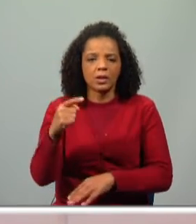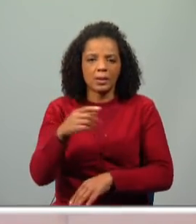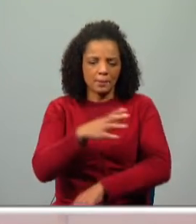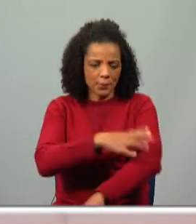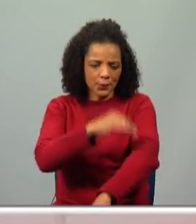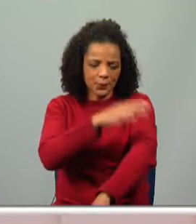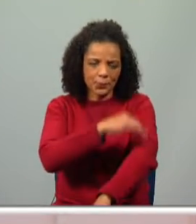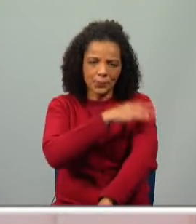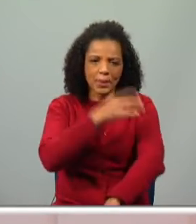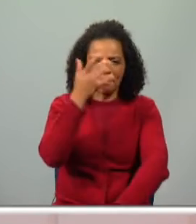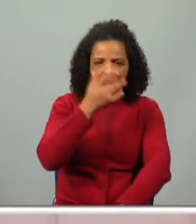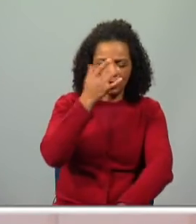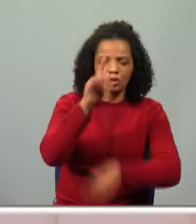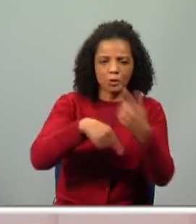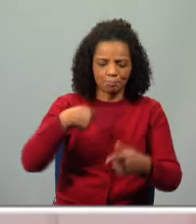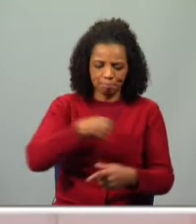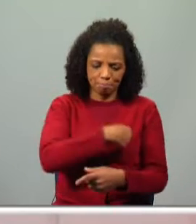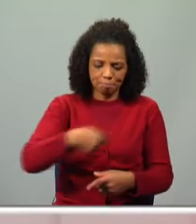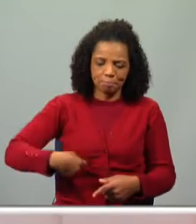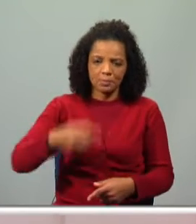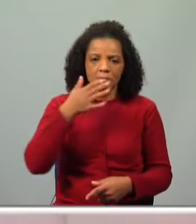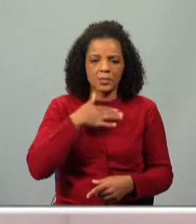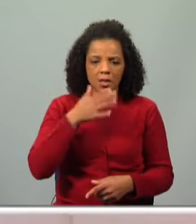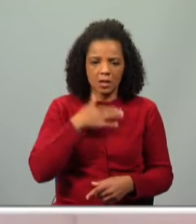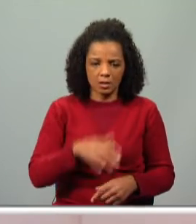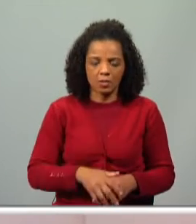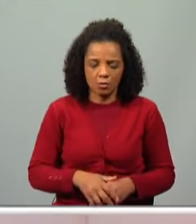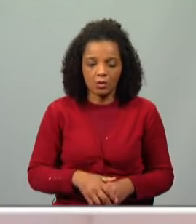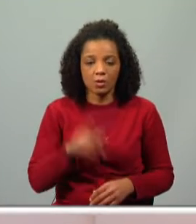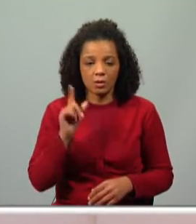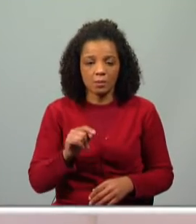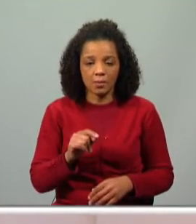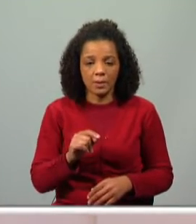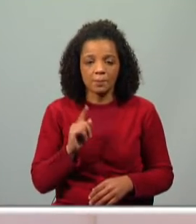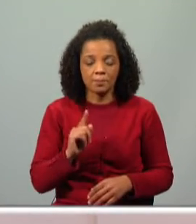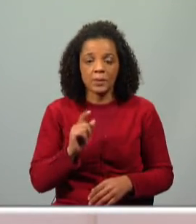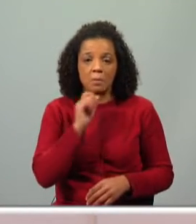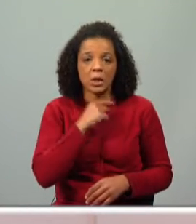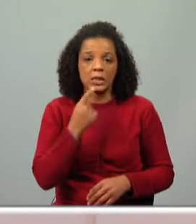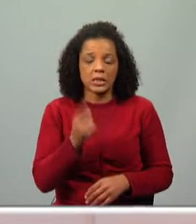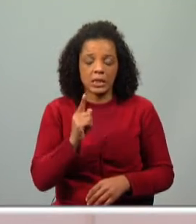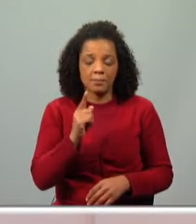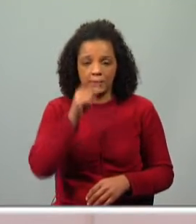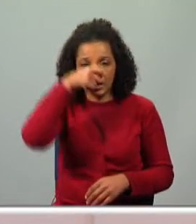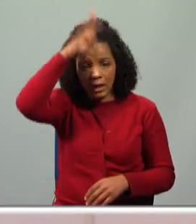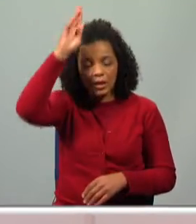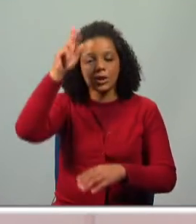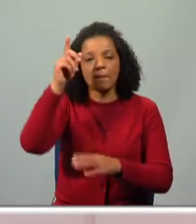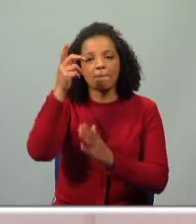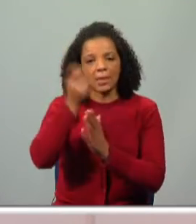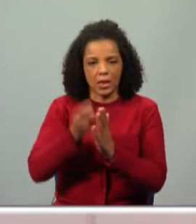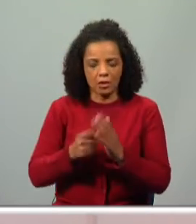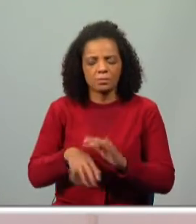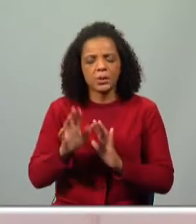penas todas pretas e, pois, pintinhas brancas nas suas penas, que também são conhecidas como as galinhas pintadas. Mas